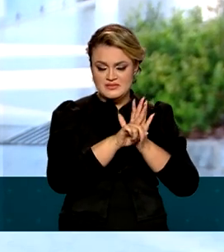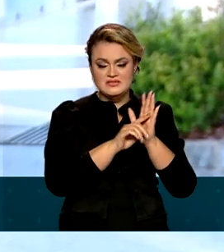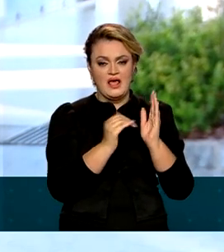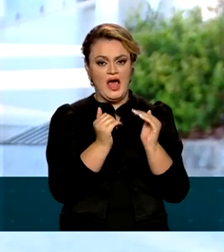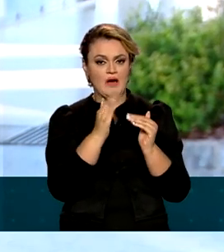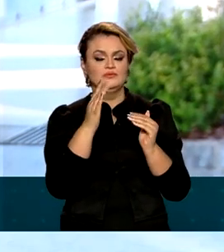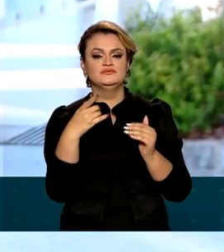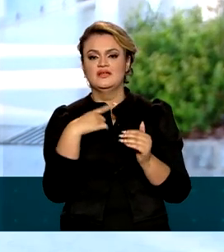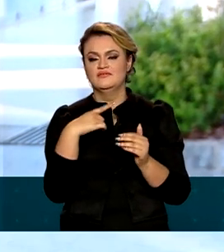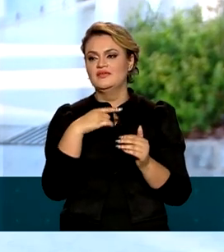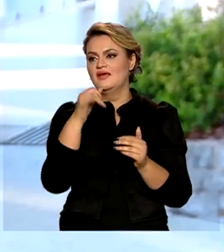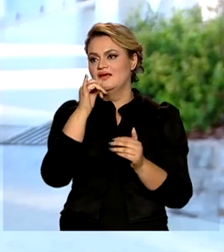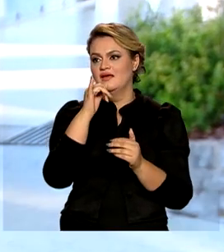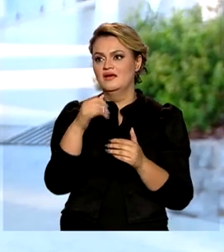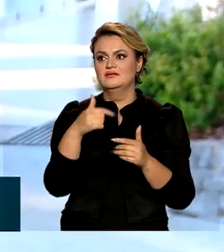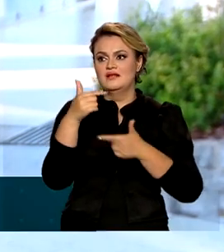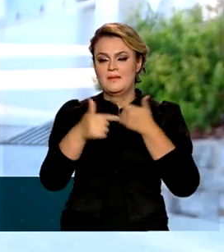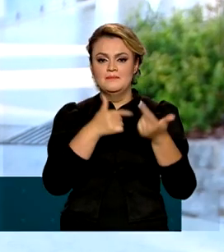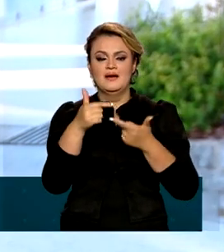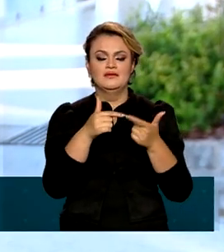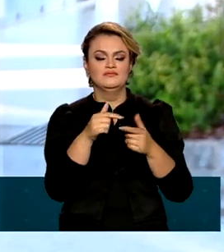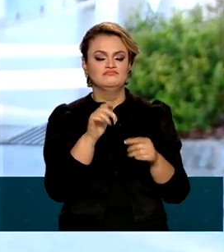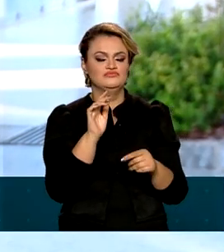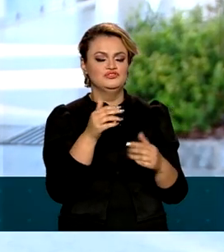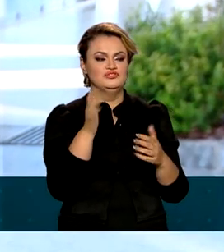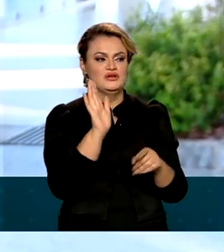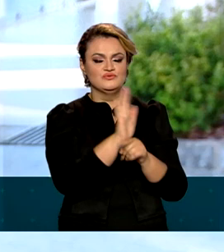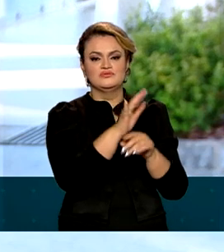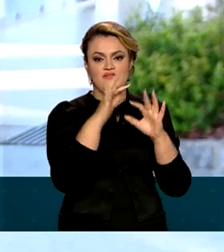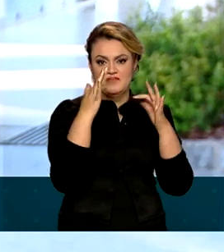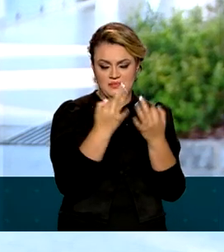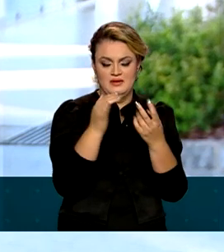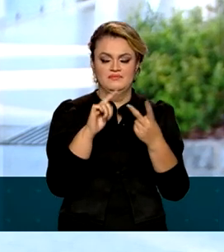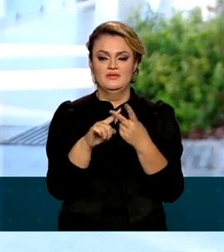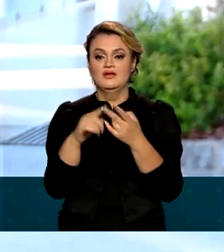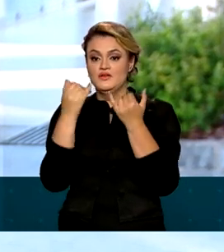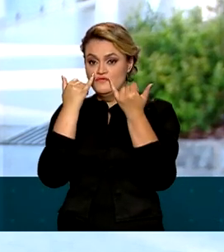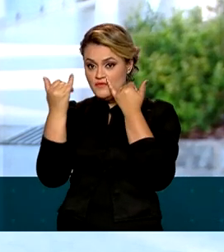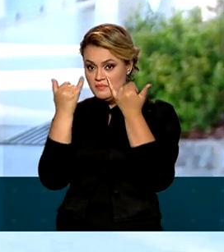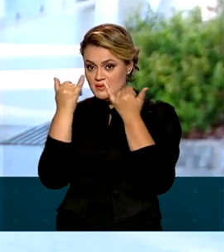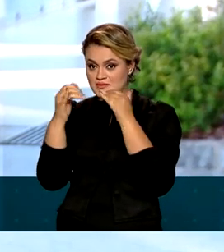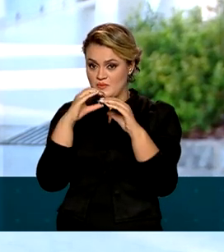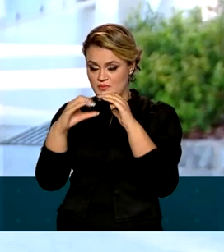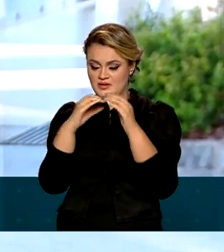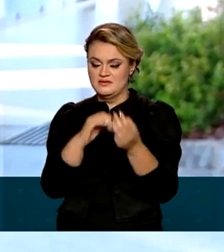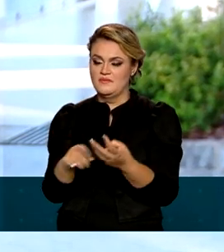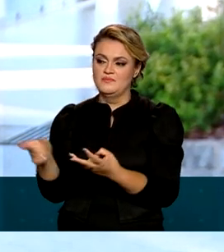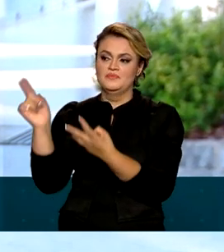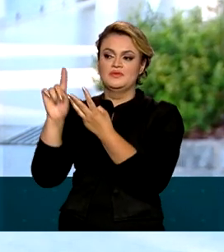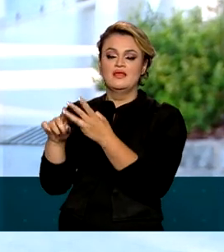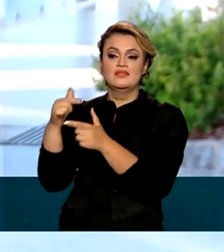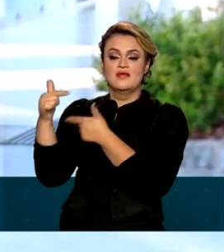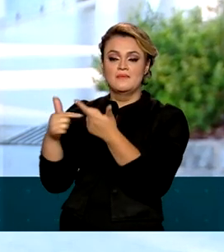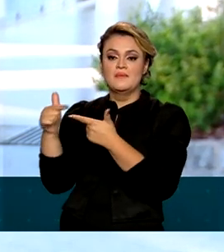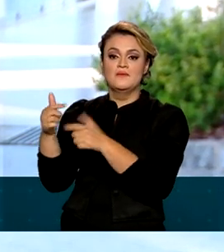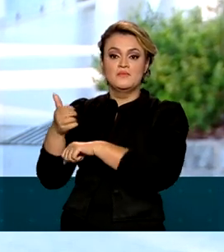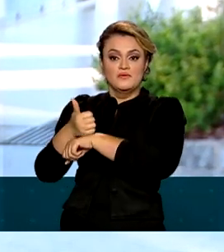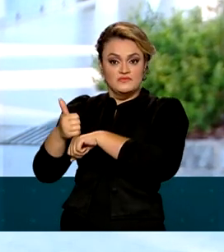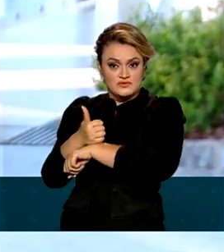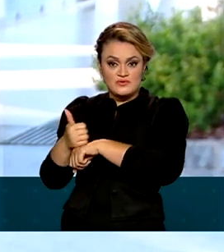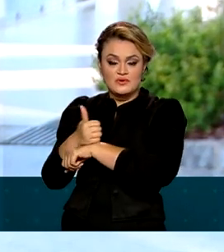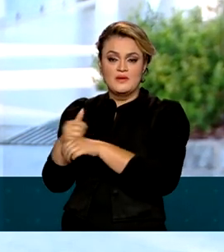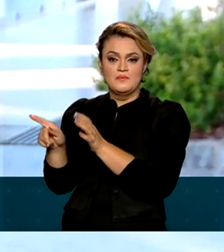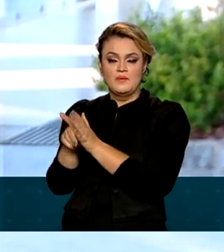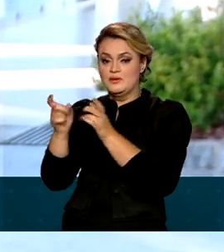alta. Serviços prestados às famílias, serviços de informação e comunicação, serviços profissionais